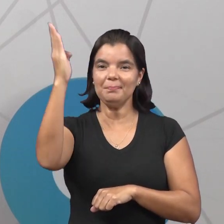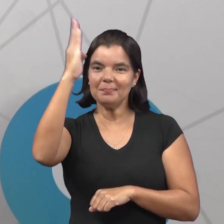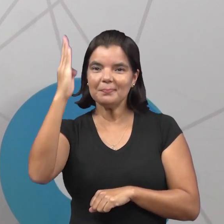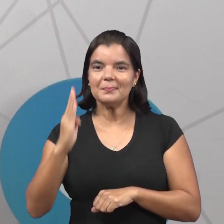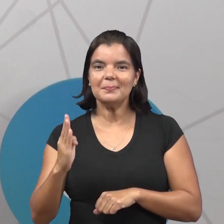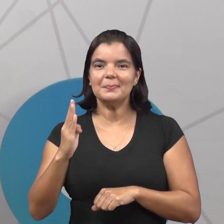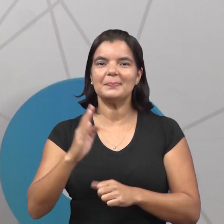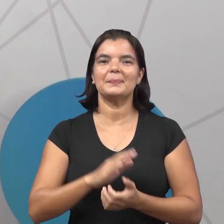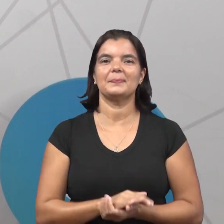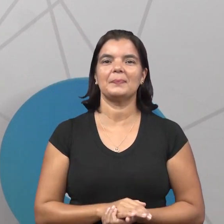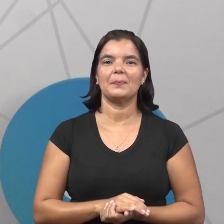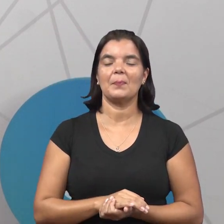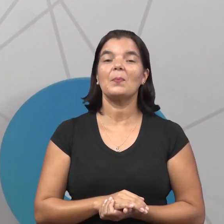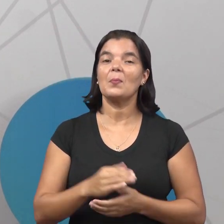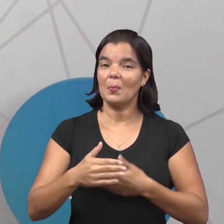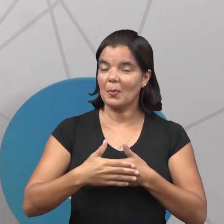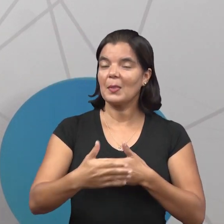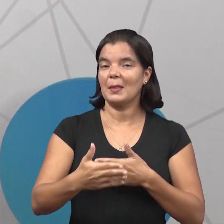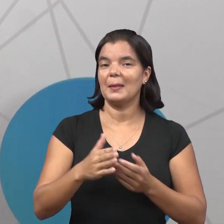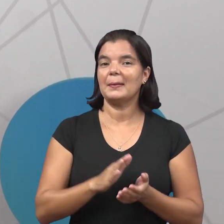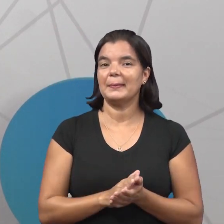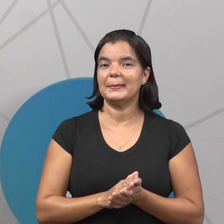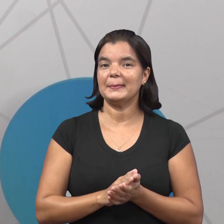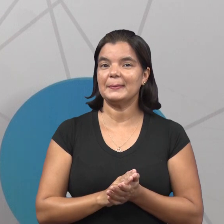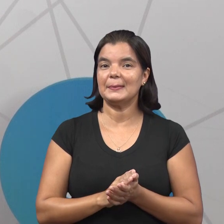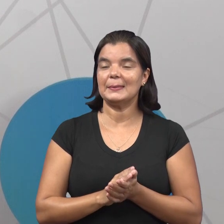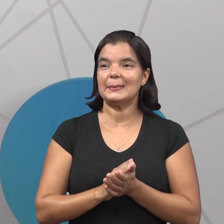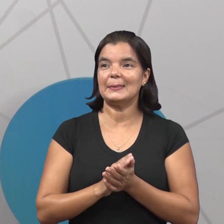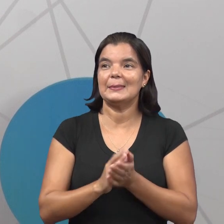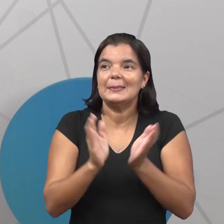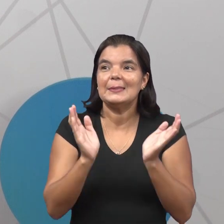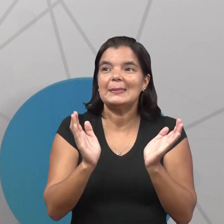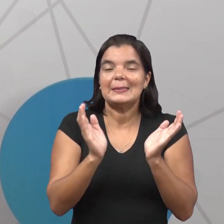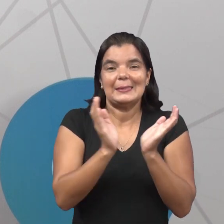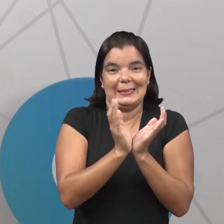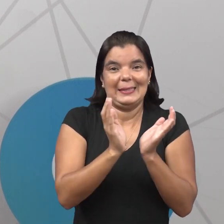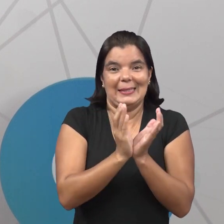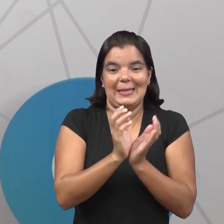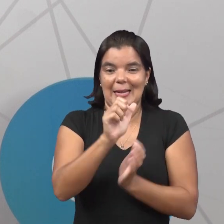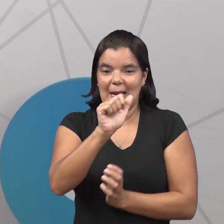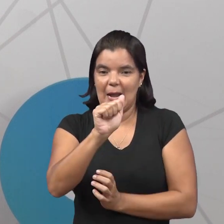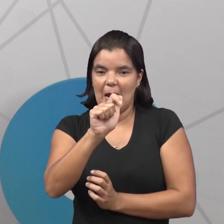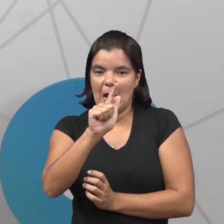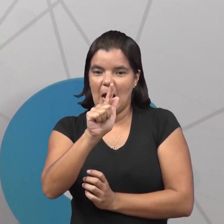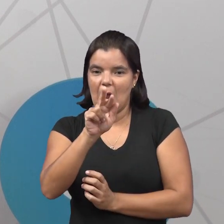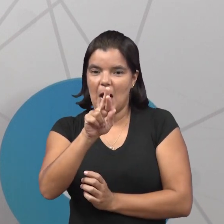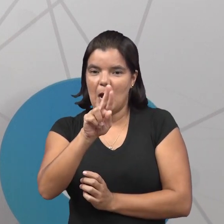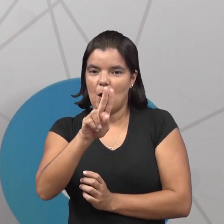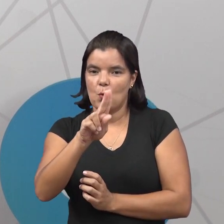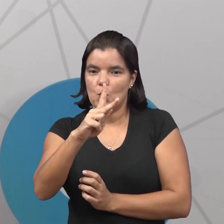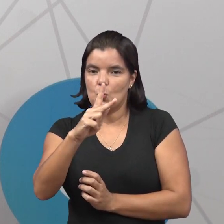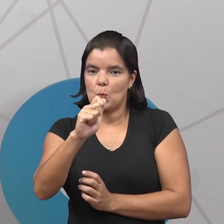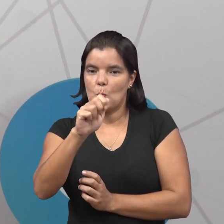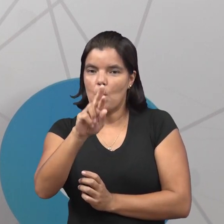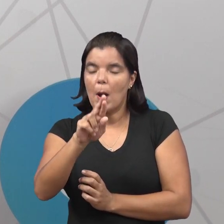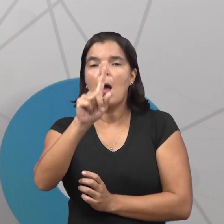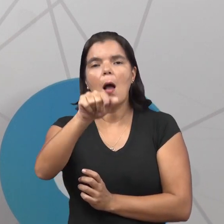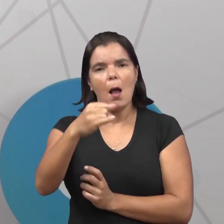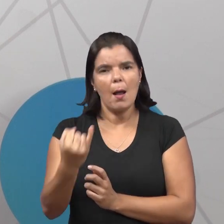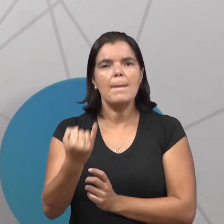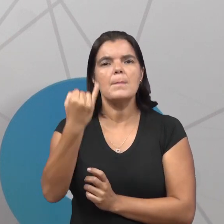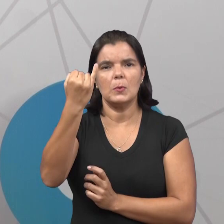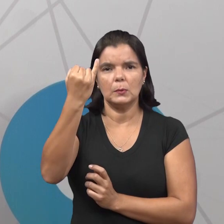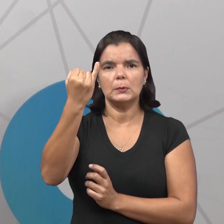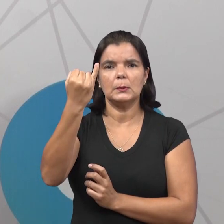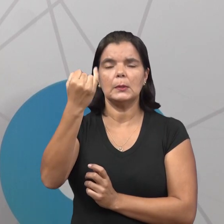Brasil. Nós vamos em frente porque a palavra agrupamento, agrupar, é importante. Vamos fazer um breve